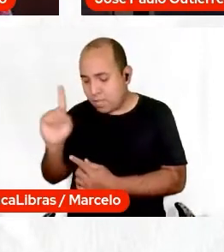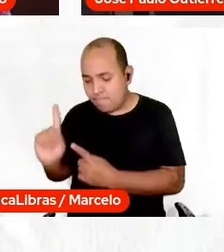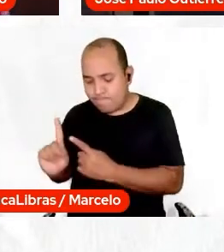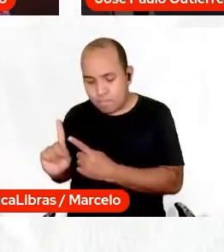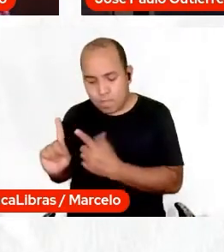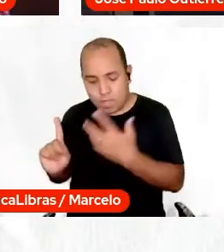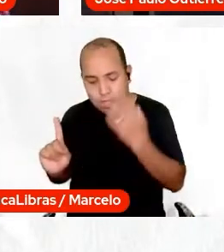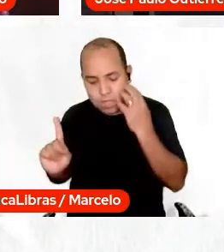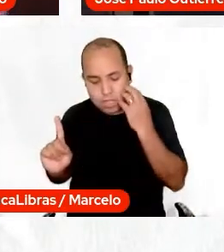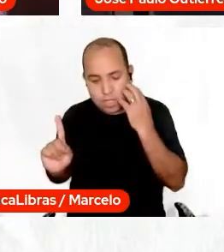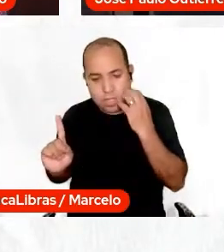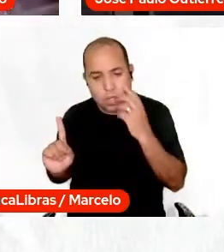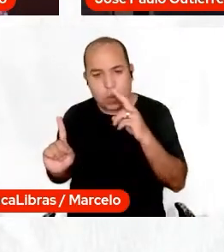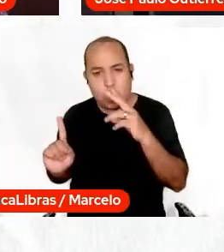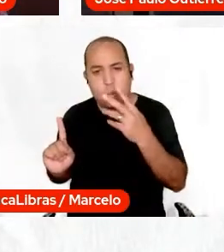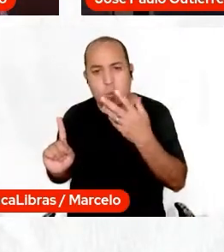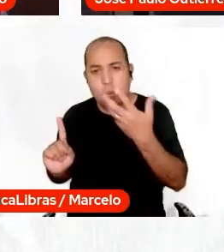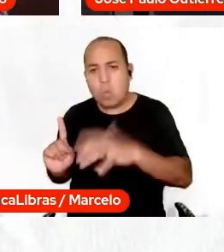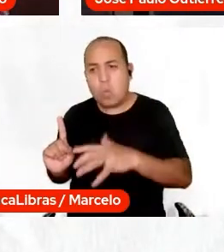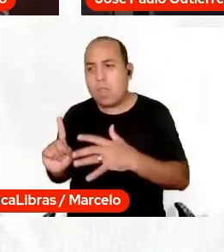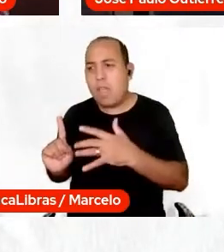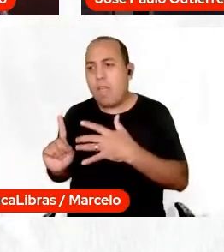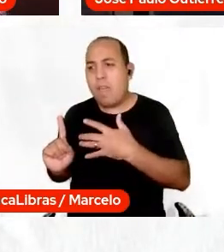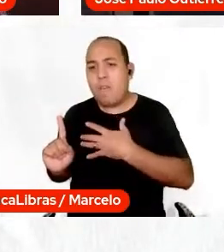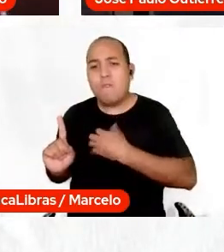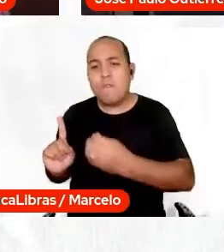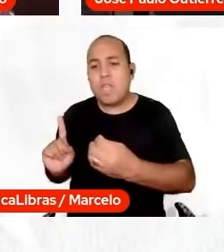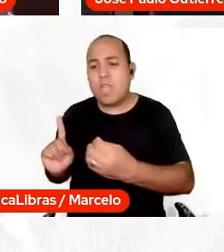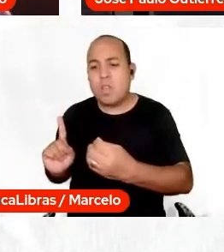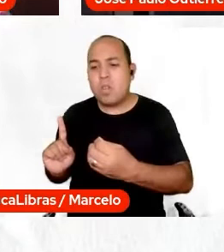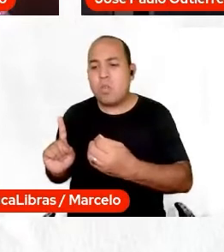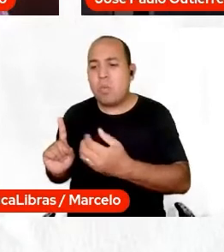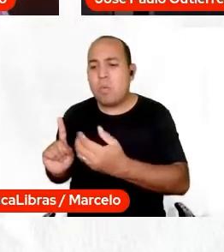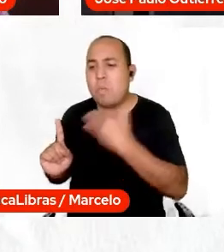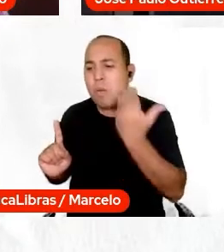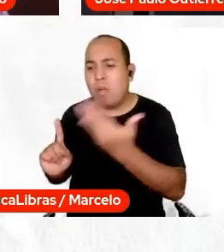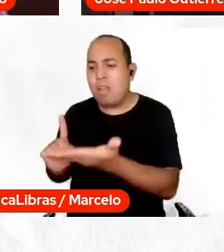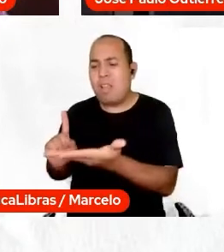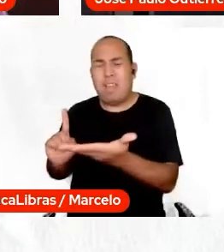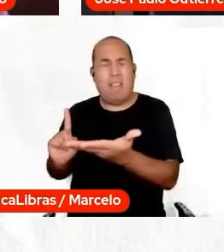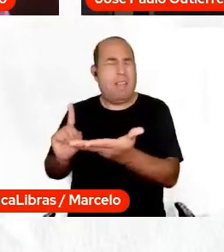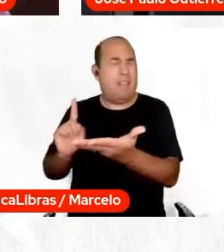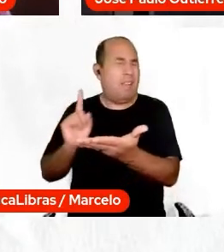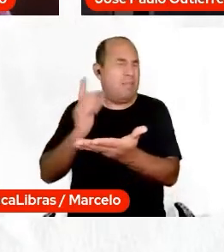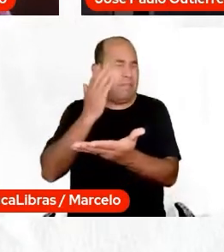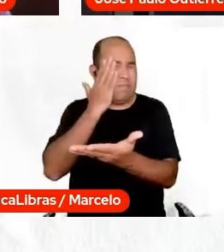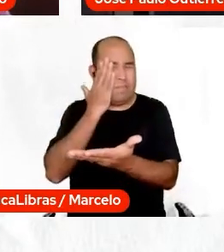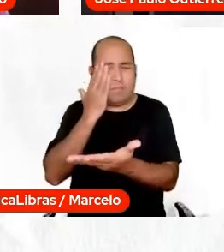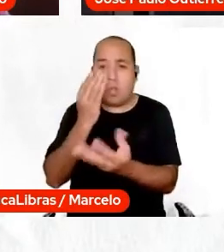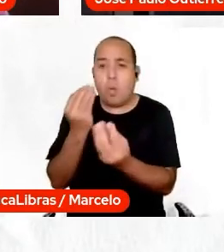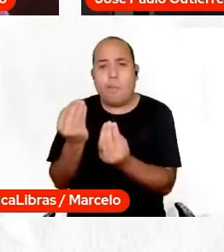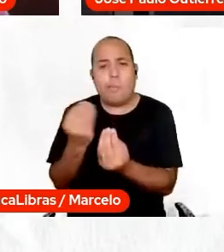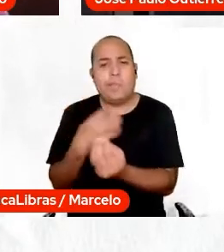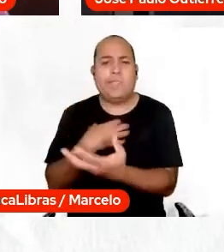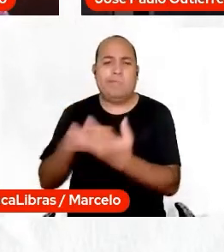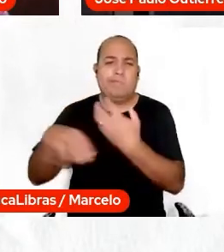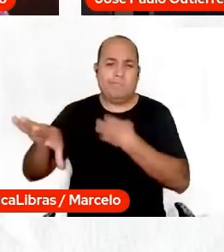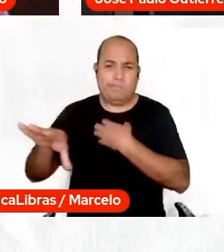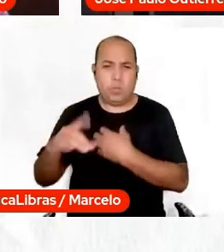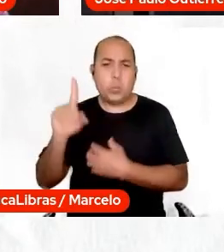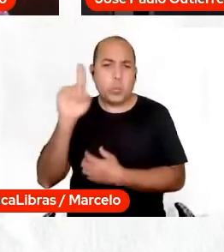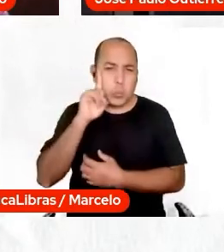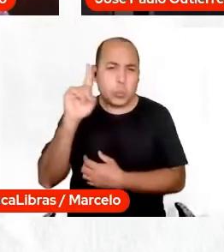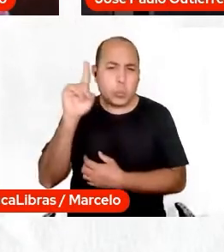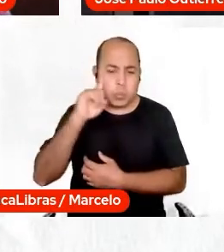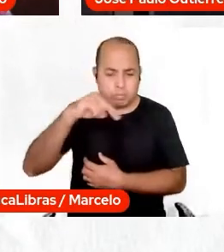que nunca quer perder o filho, é desumano a gente pensar, quando uma mãe perde um filho, e isso tem acontecido diariamente no